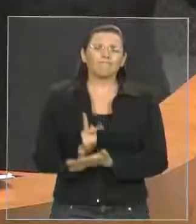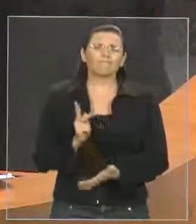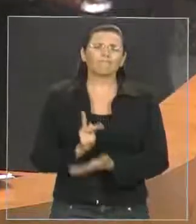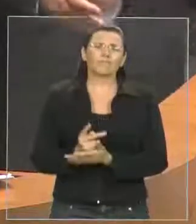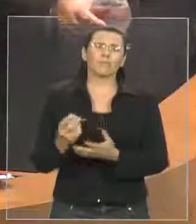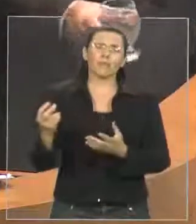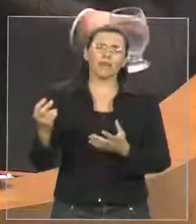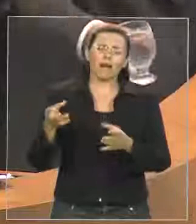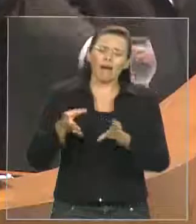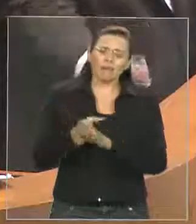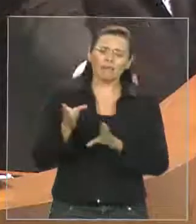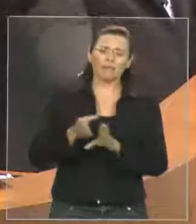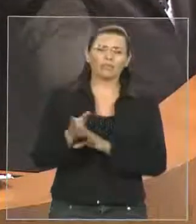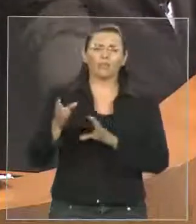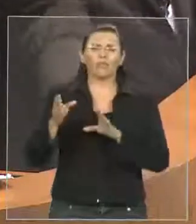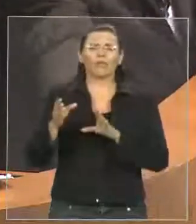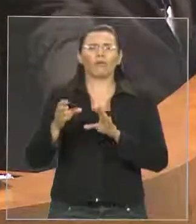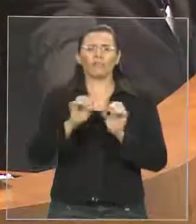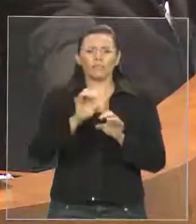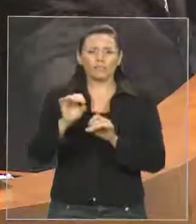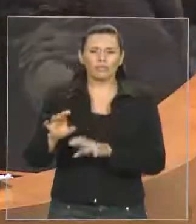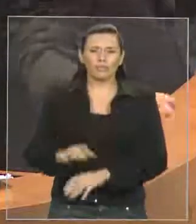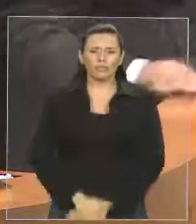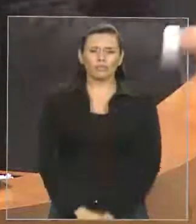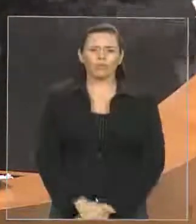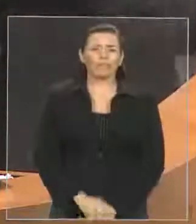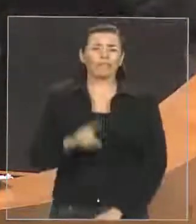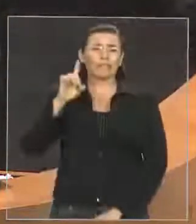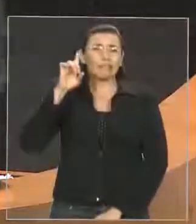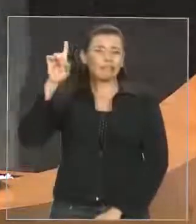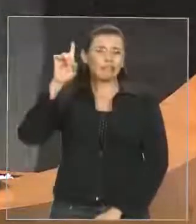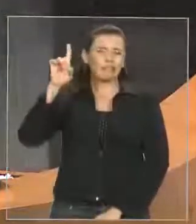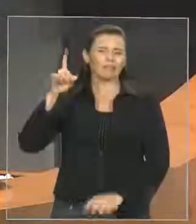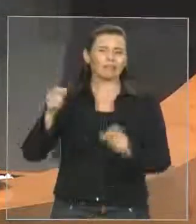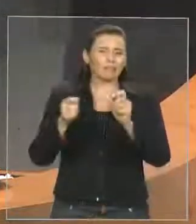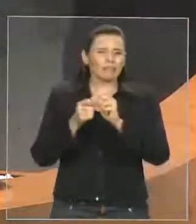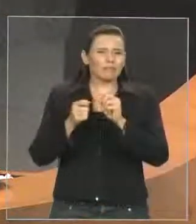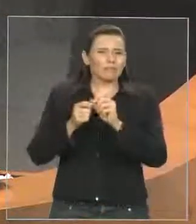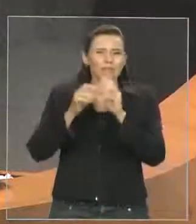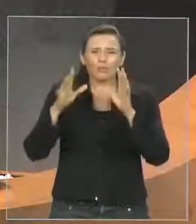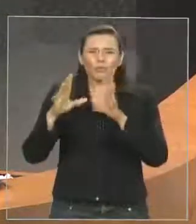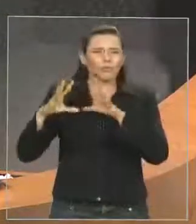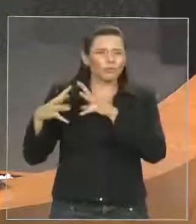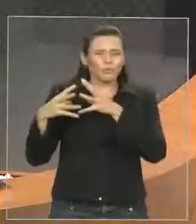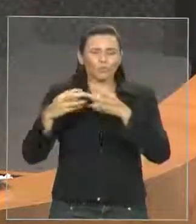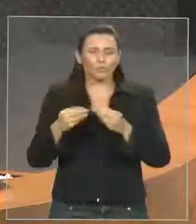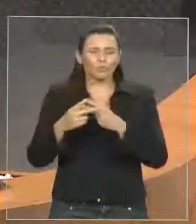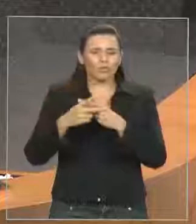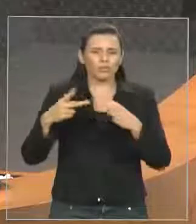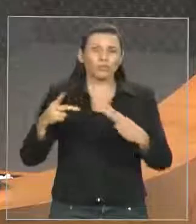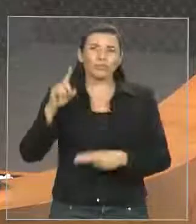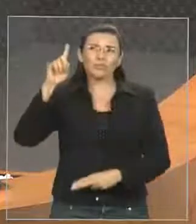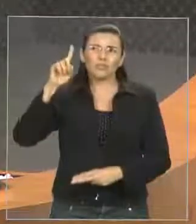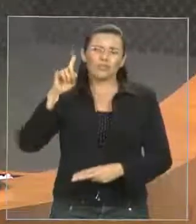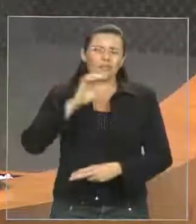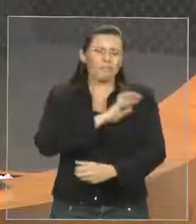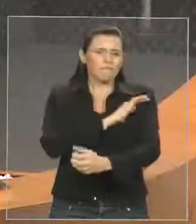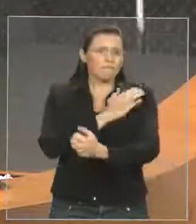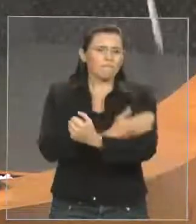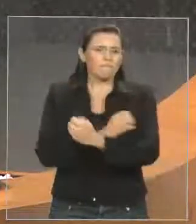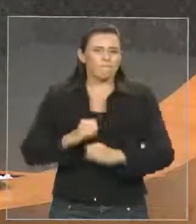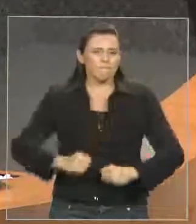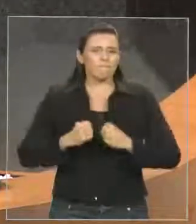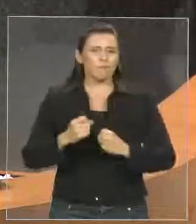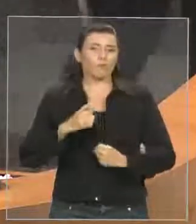O princípio do poder reside em Deus, criador de todas as coisas, mas o modo e uso do poder vem dos homens e a